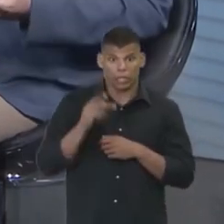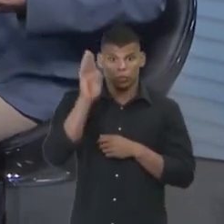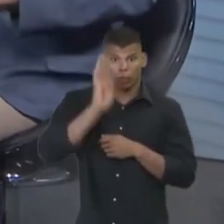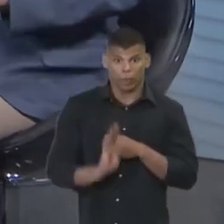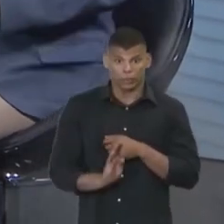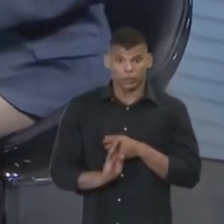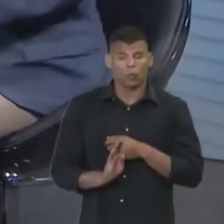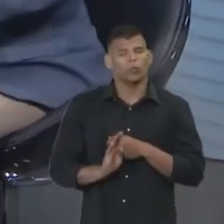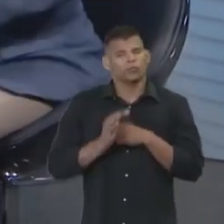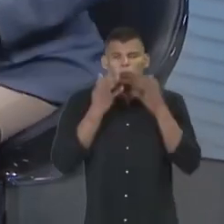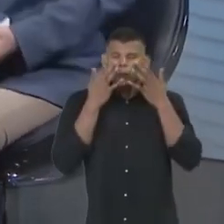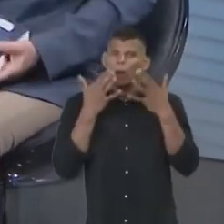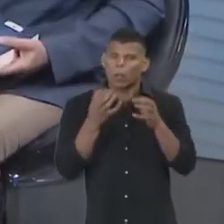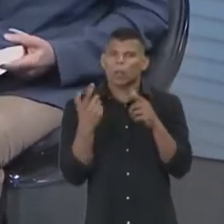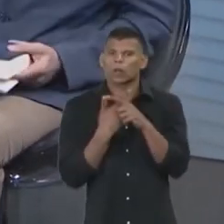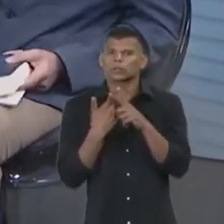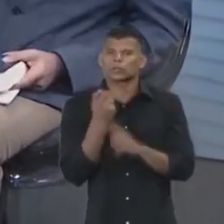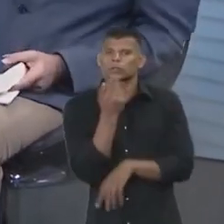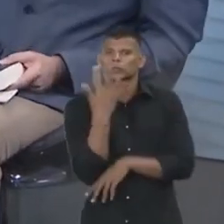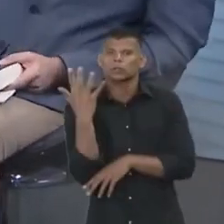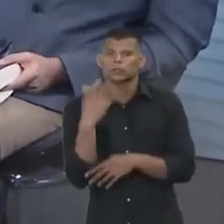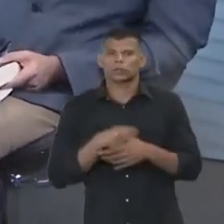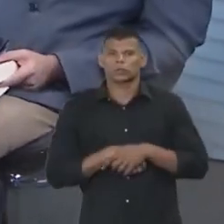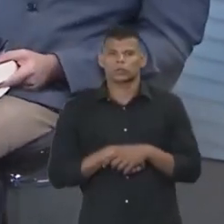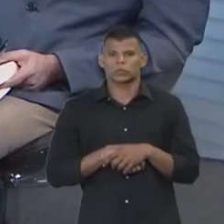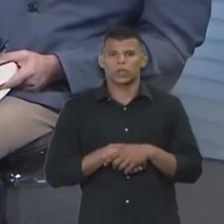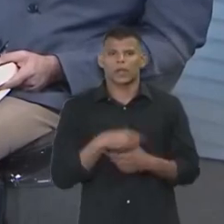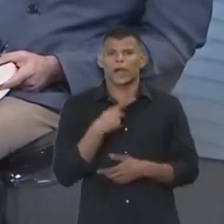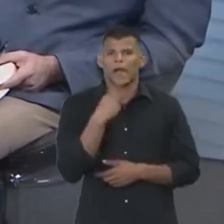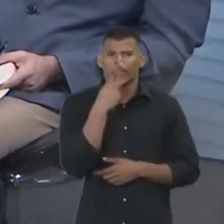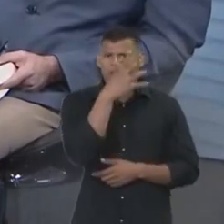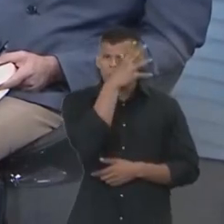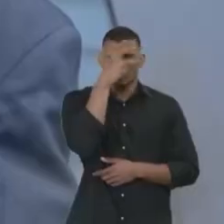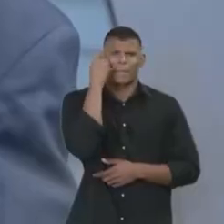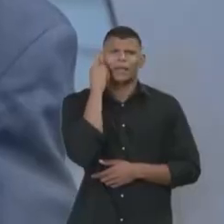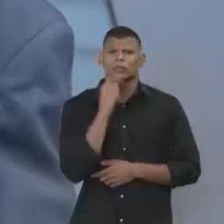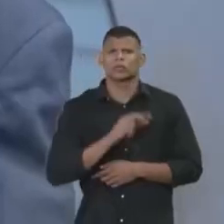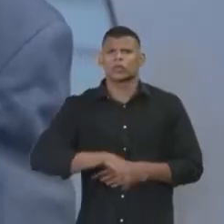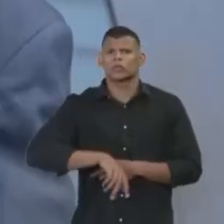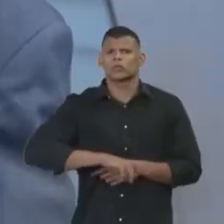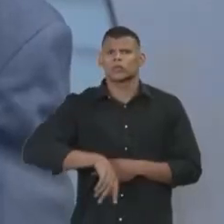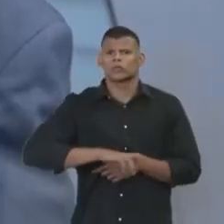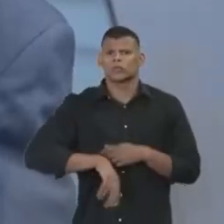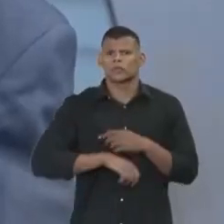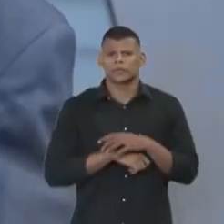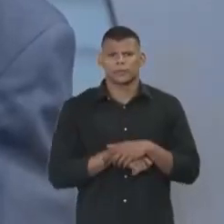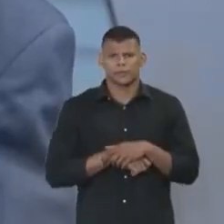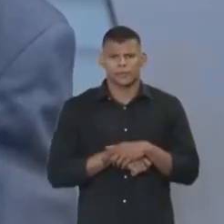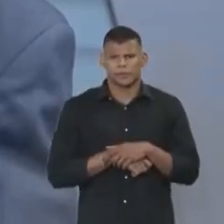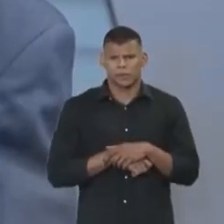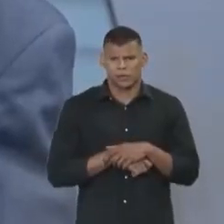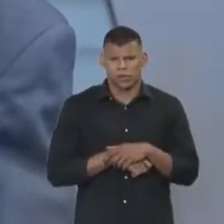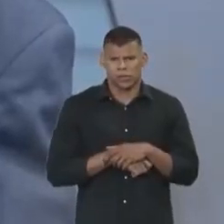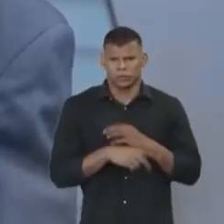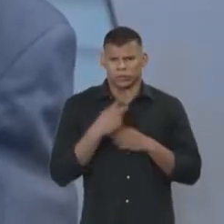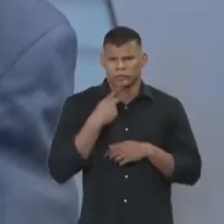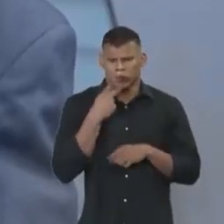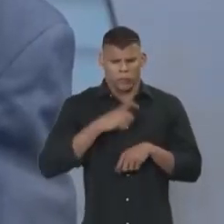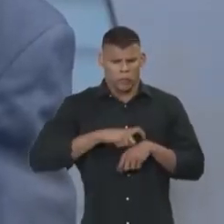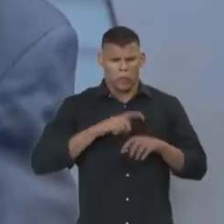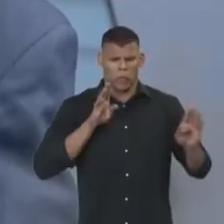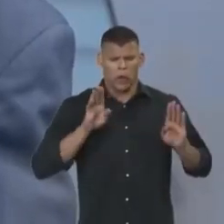problemas ambientais brasileiros. Não é só a Amazônia, não, porque a Amazônia virou um hit de momento.